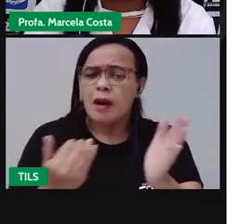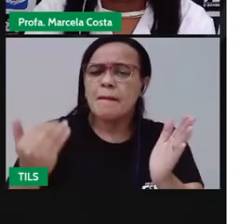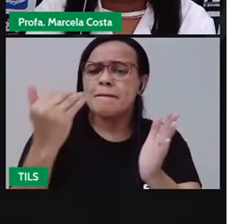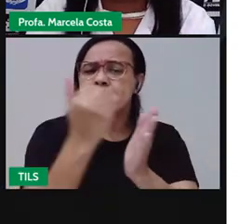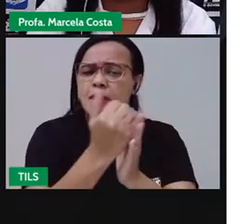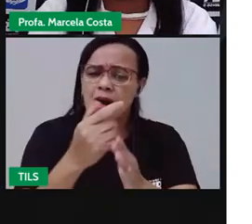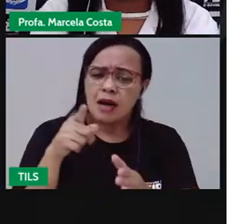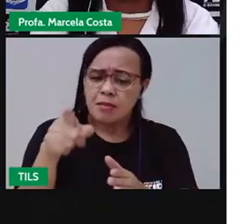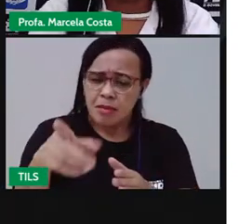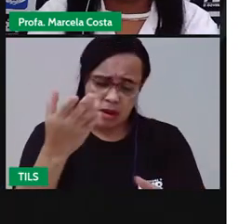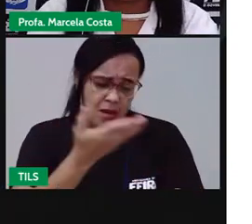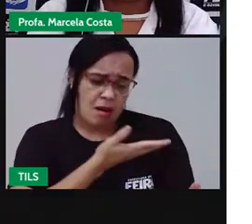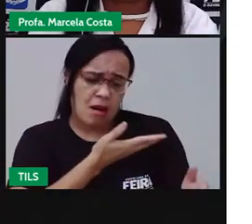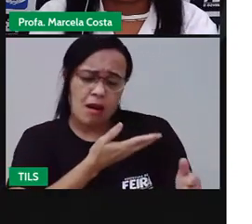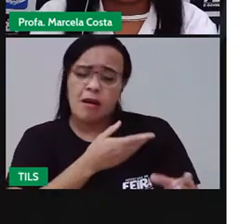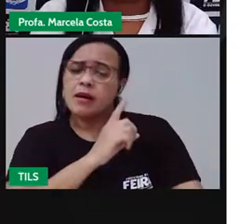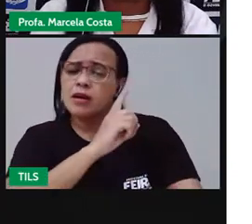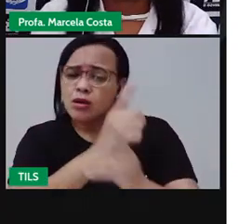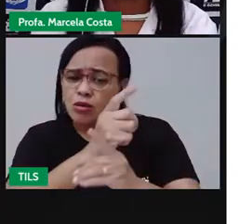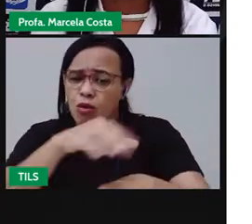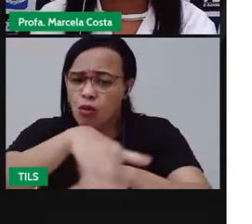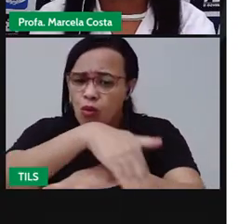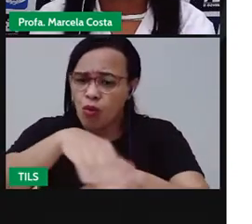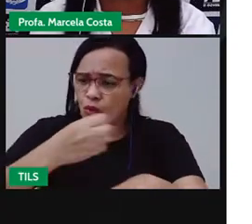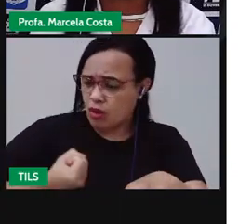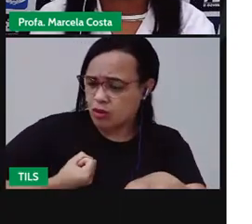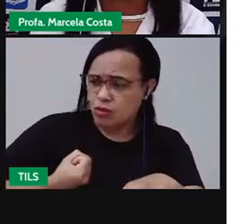Amália descobrisse o endereço da casa dela?